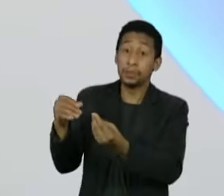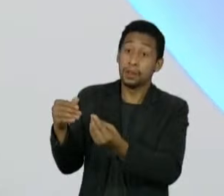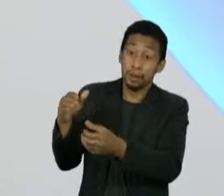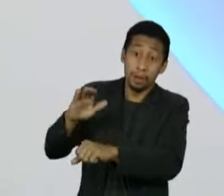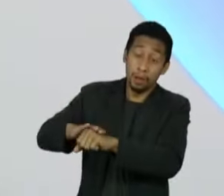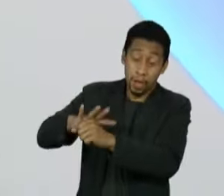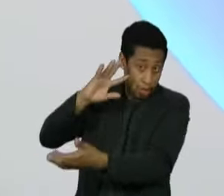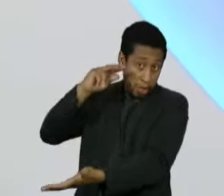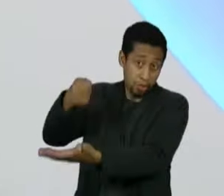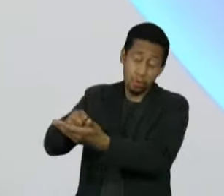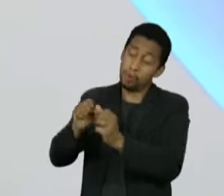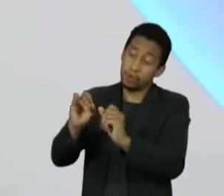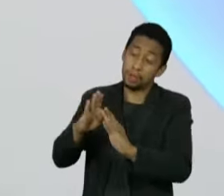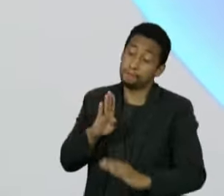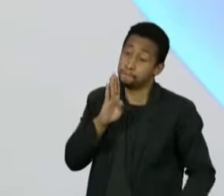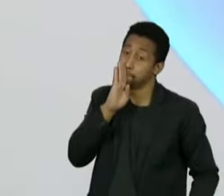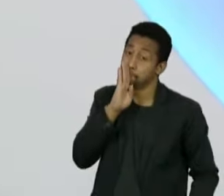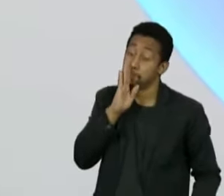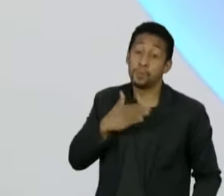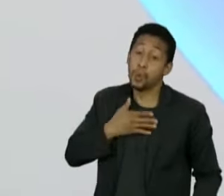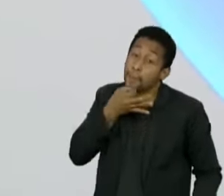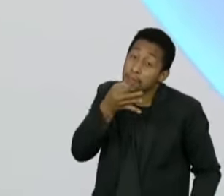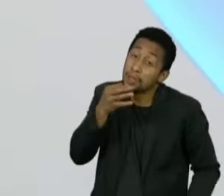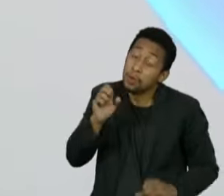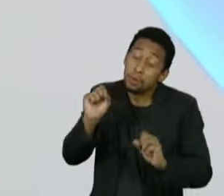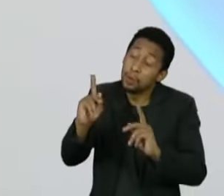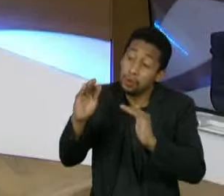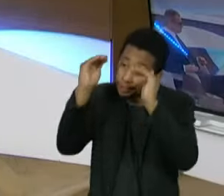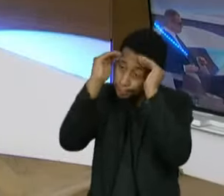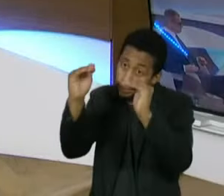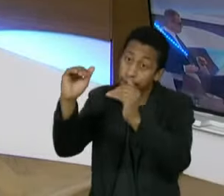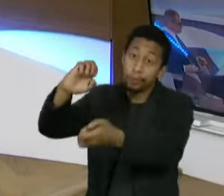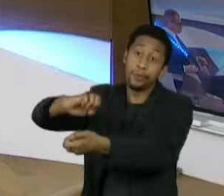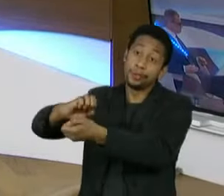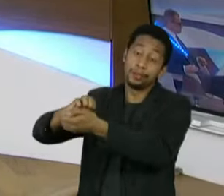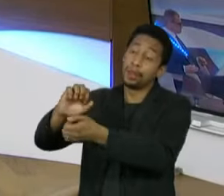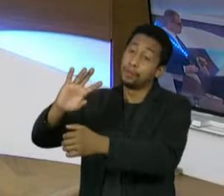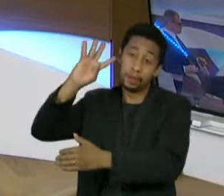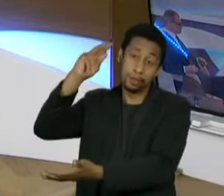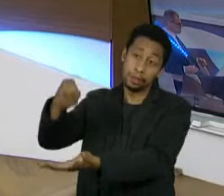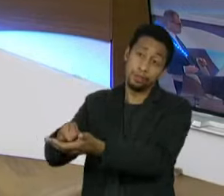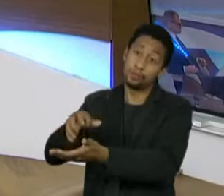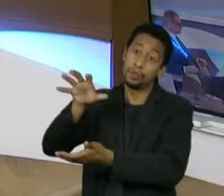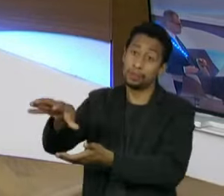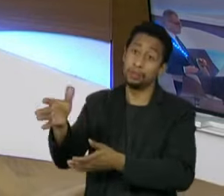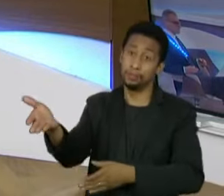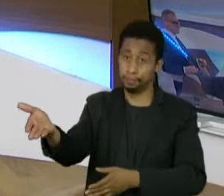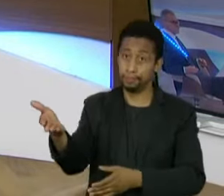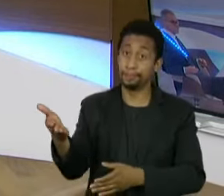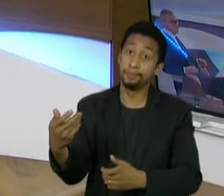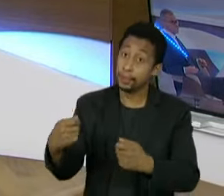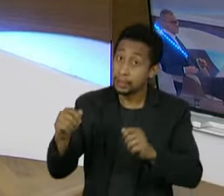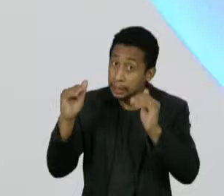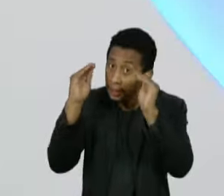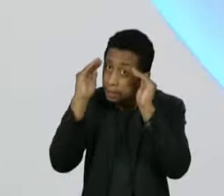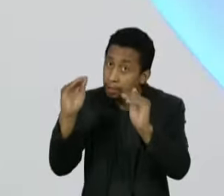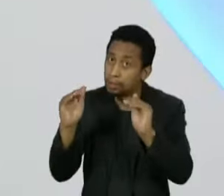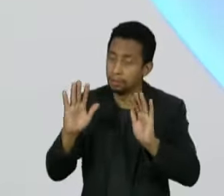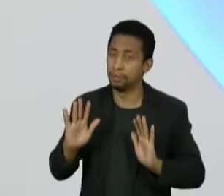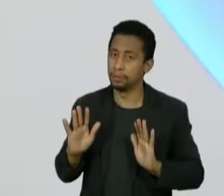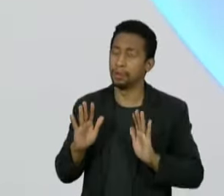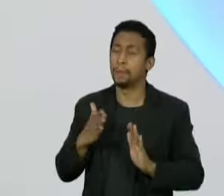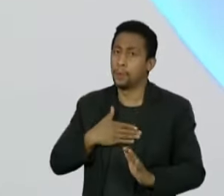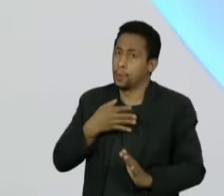Eu continuo com a mesma opinião, mas tenho que me curvar o fato de que o Supremo entendeu que não é assim. E dessa forma, a gente tem que entender. Eu tenho